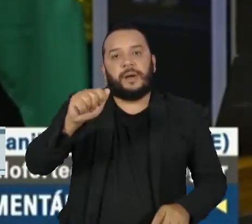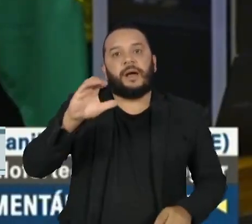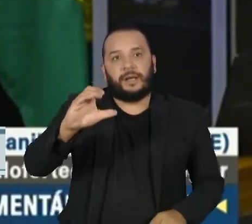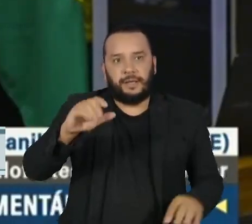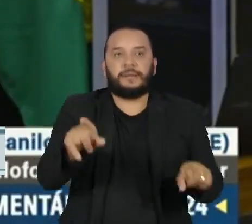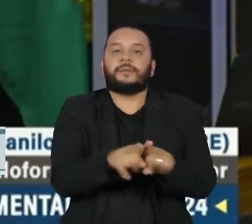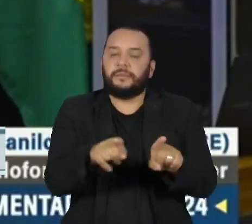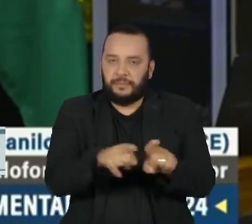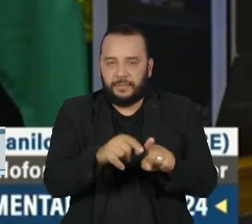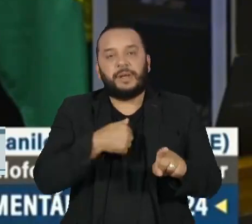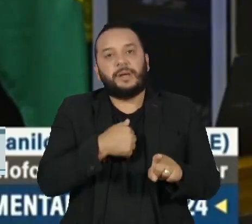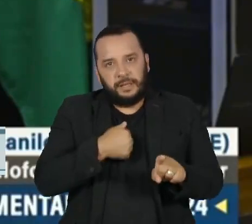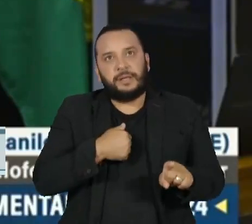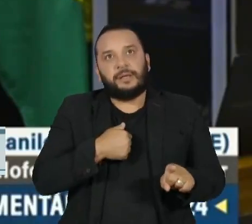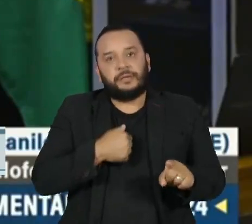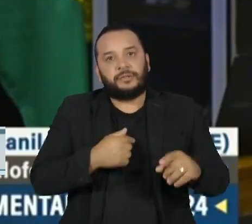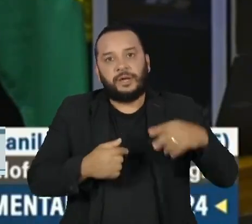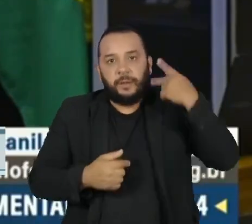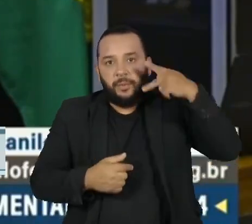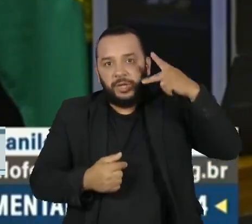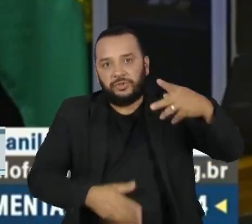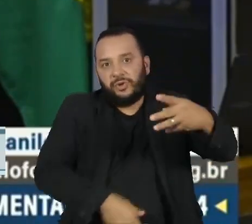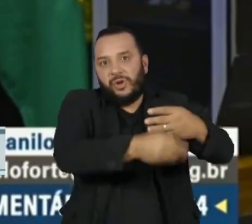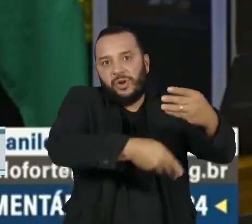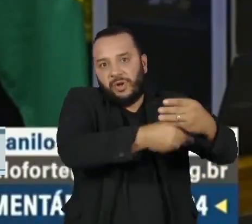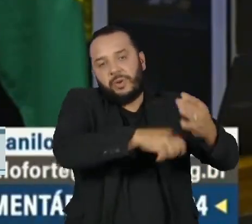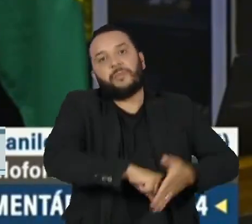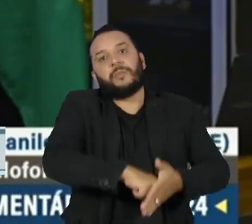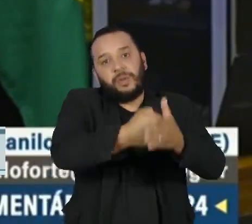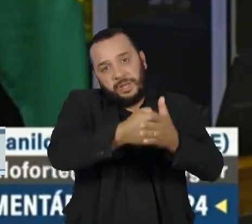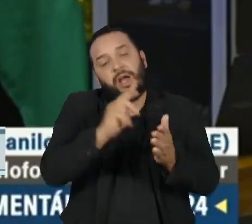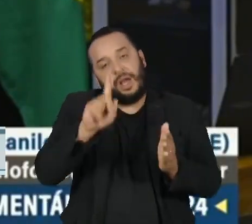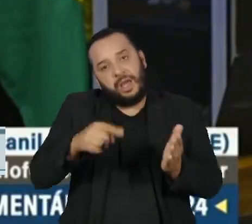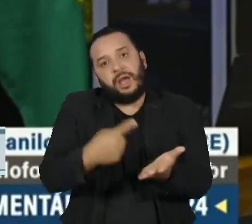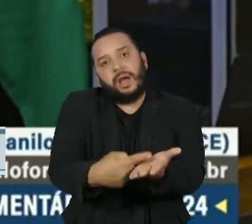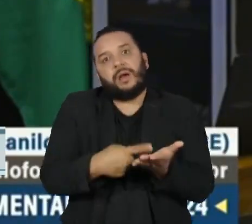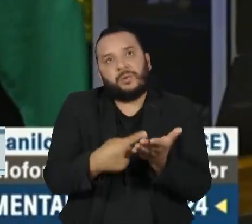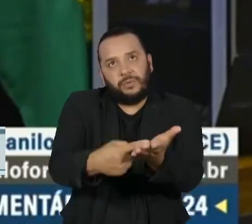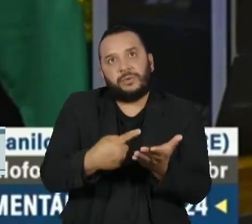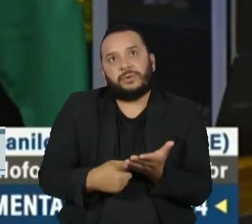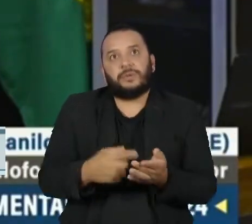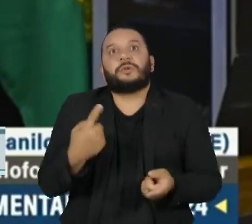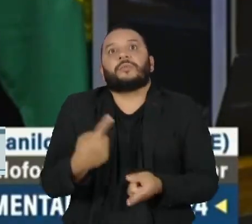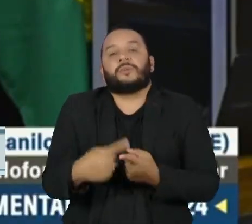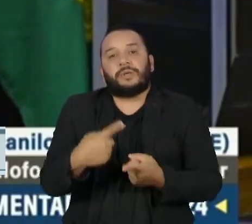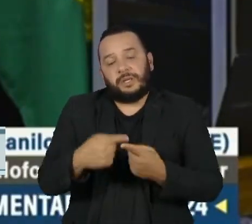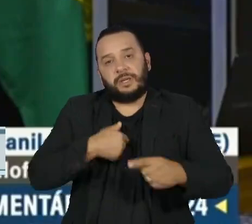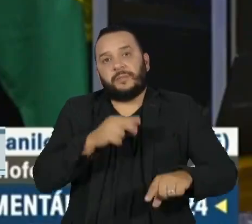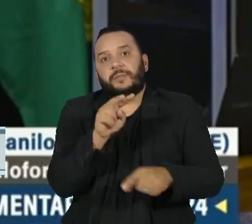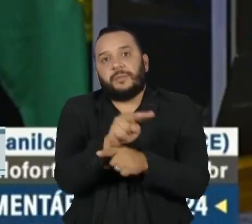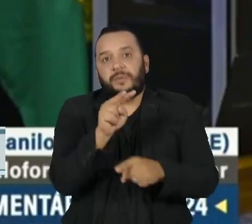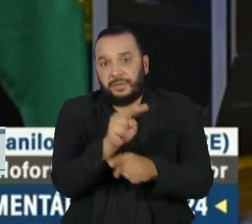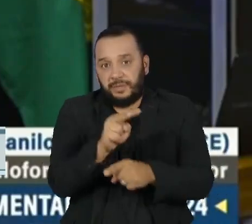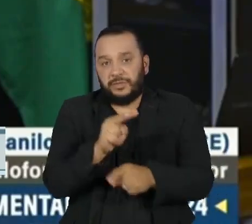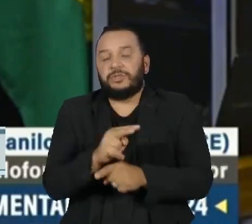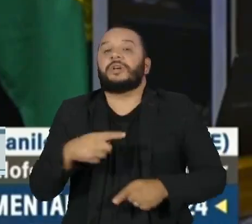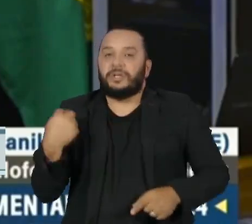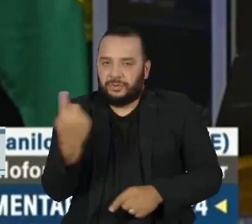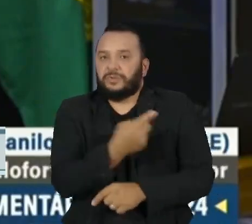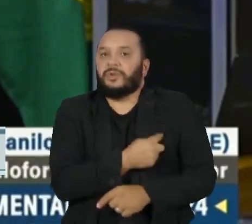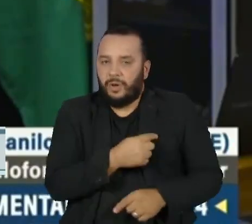vai contingenciar nas emendas de um para um. Esse foi o grande acordo. Para resguardar, inclusive, as nossas